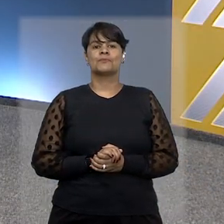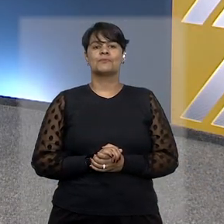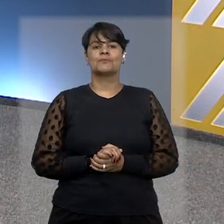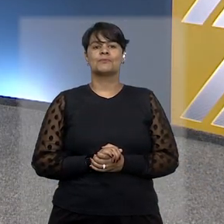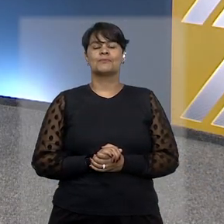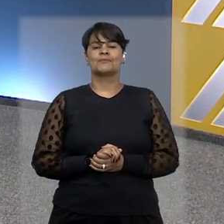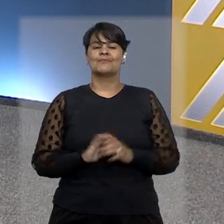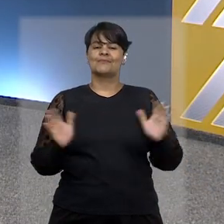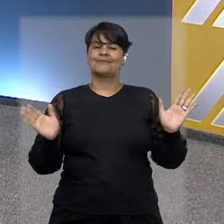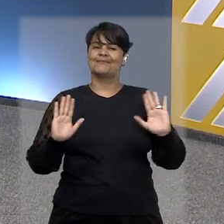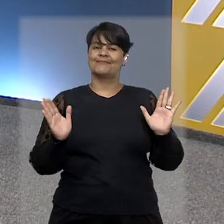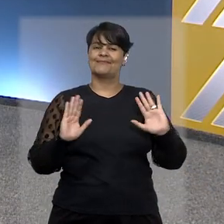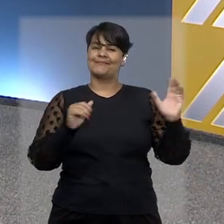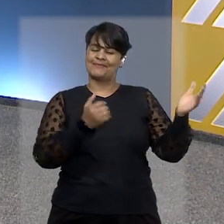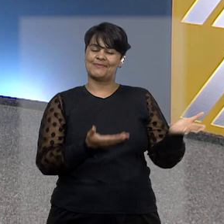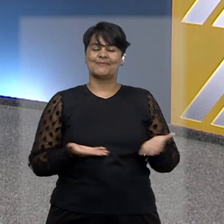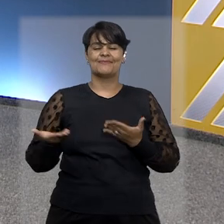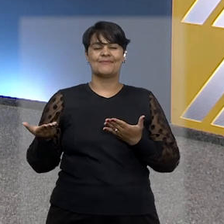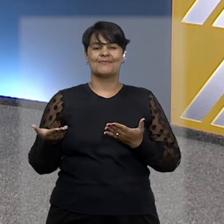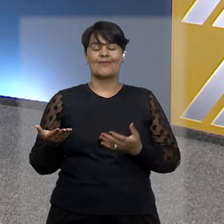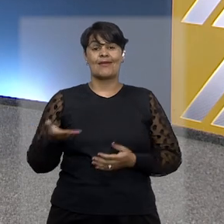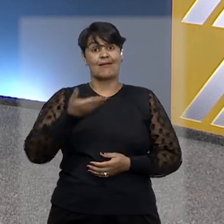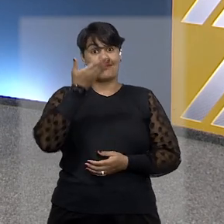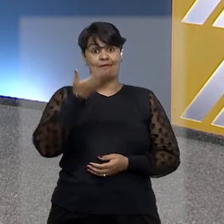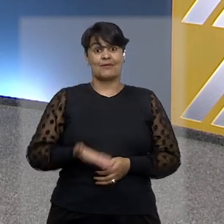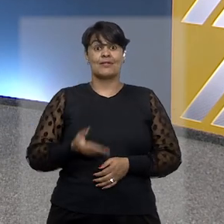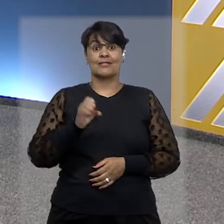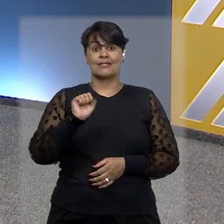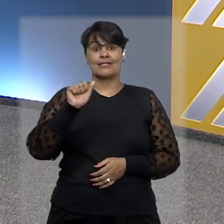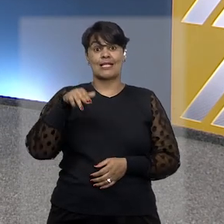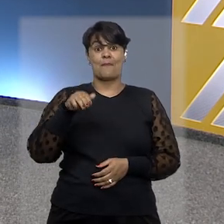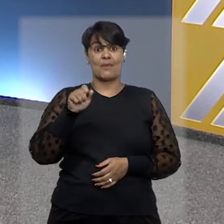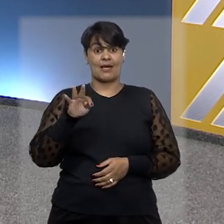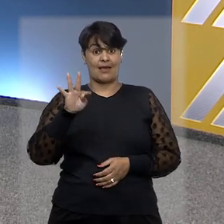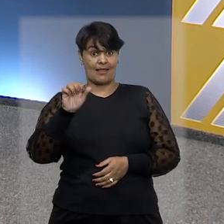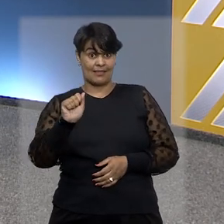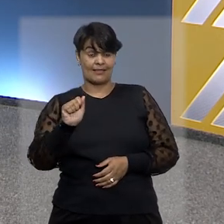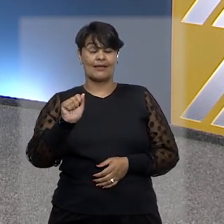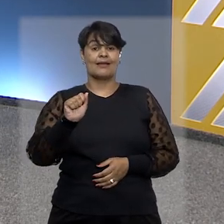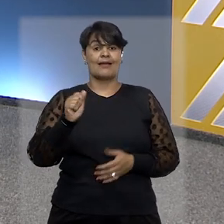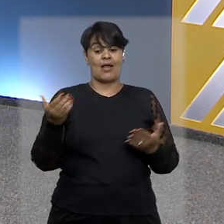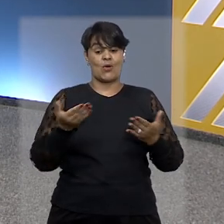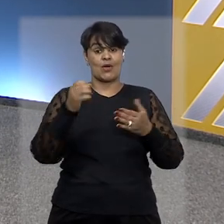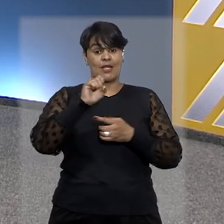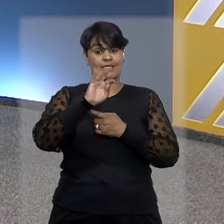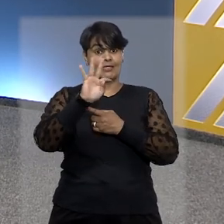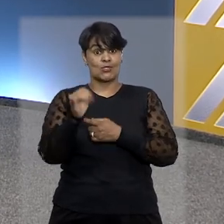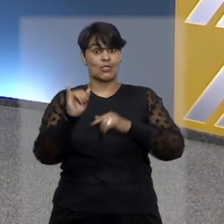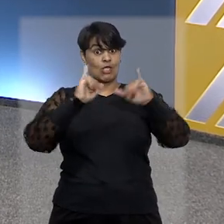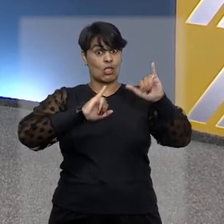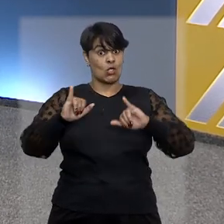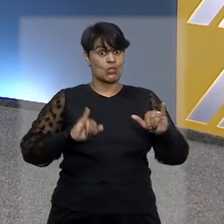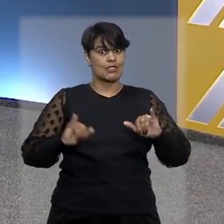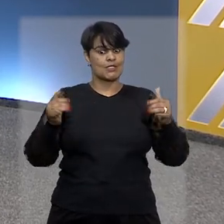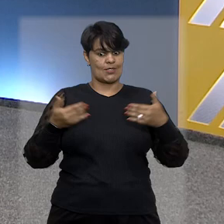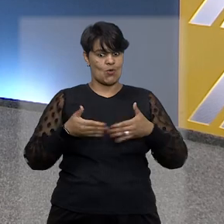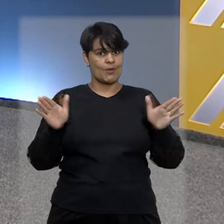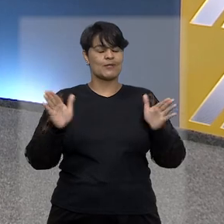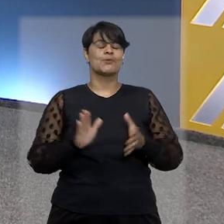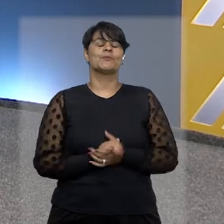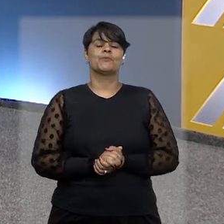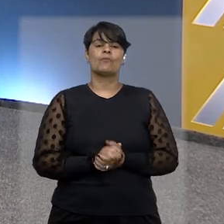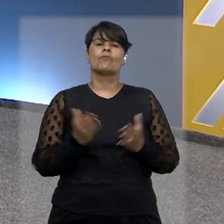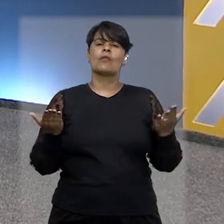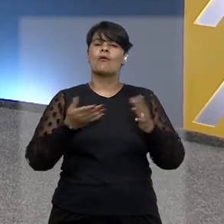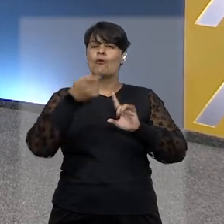Olá, seja muito bem-vindo. Eu sou Samanta Peçanha e o STJ Notícias está no ar. Neste mês